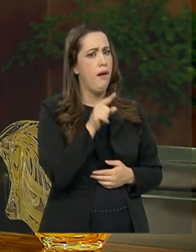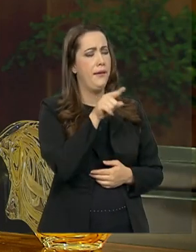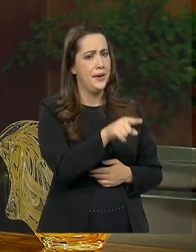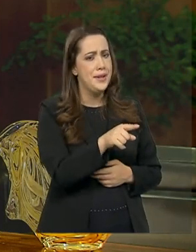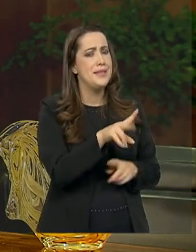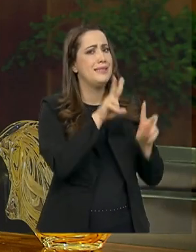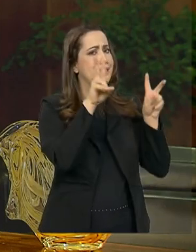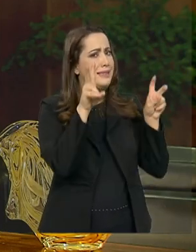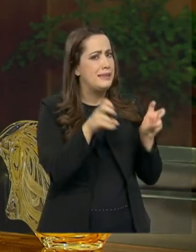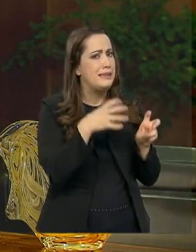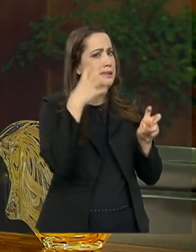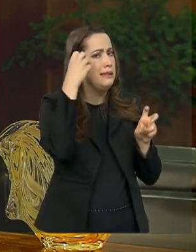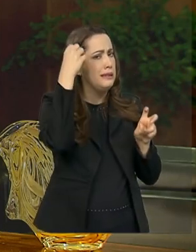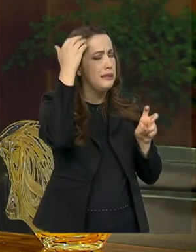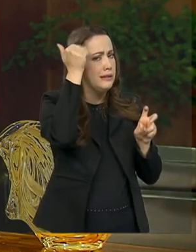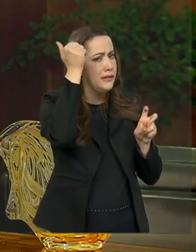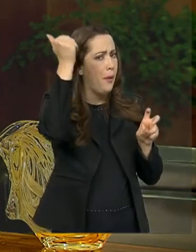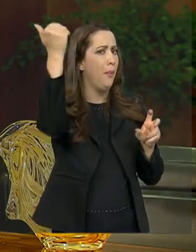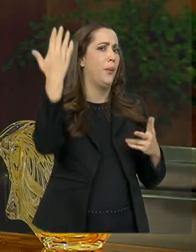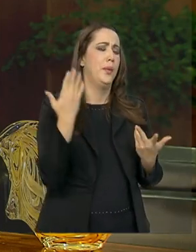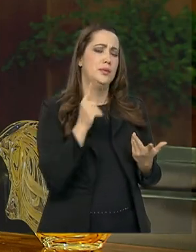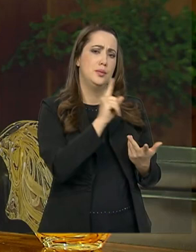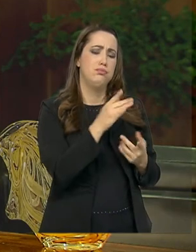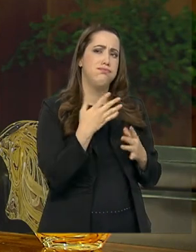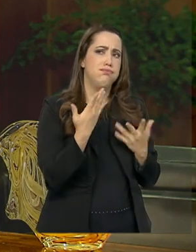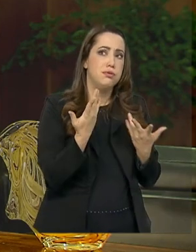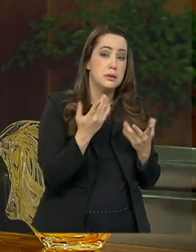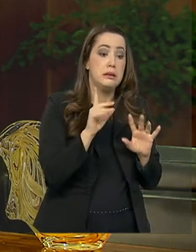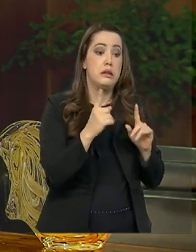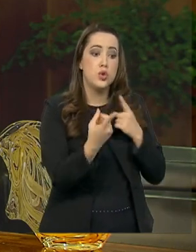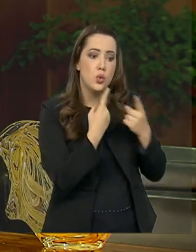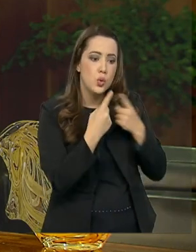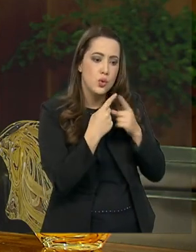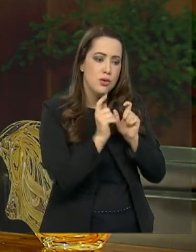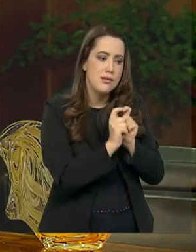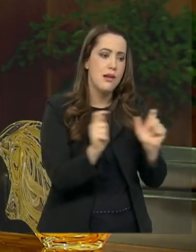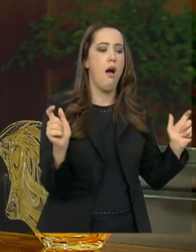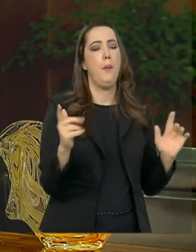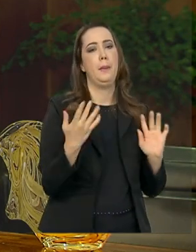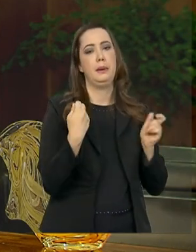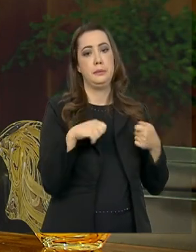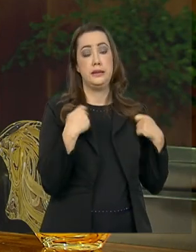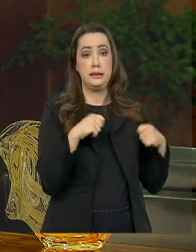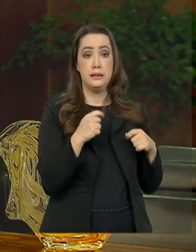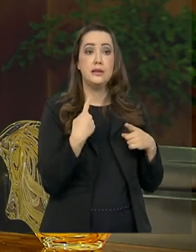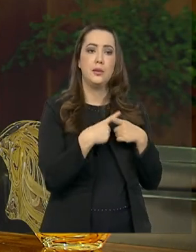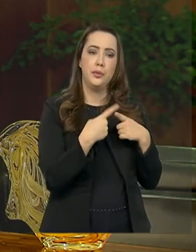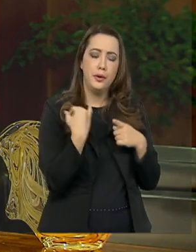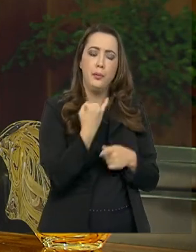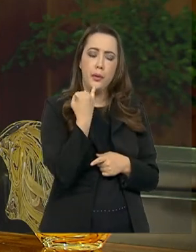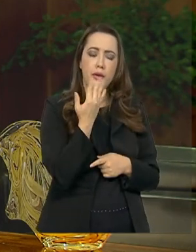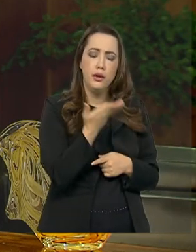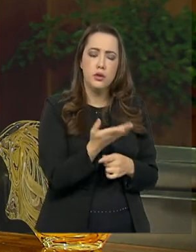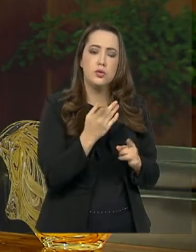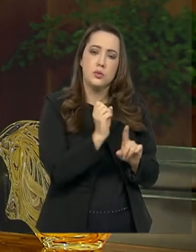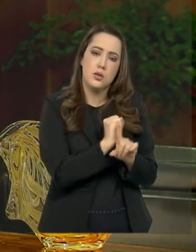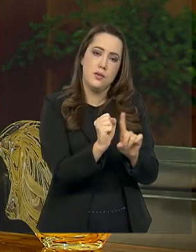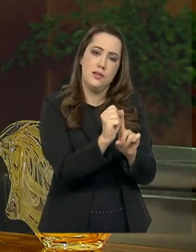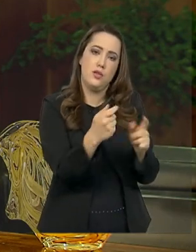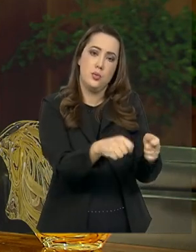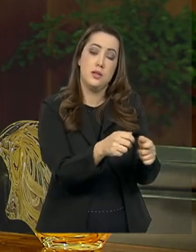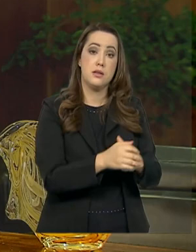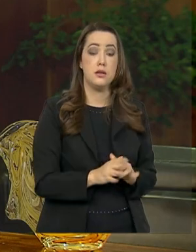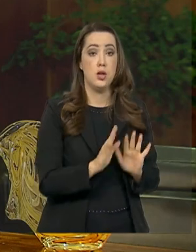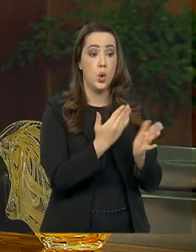suscita muita discussão e é importante que seja assim porque atinge a toda sociedade. No início do governo, presidente editou um decreto